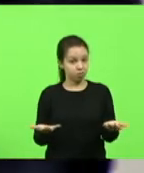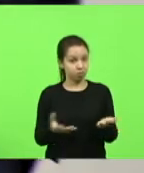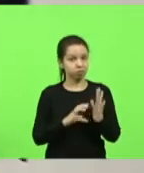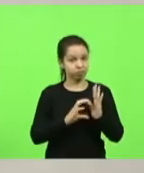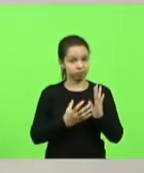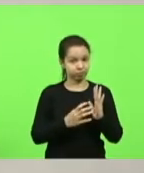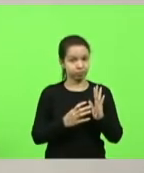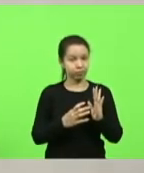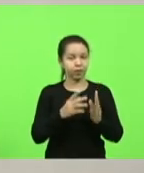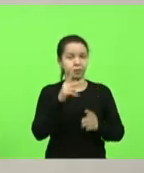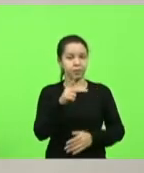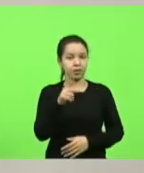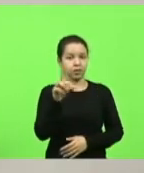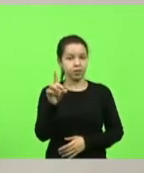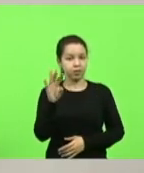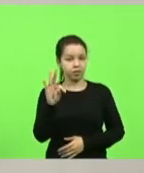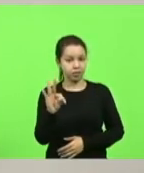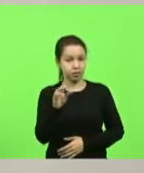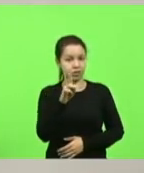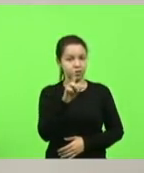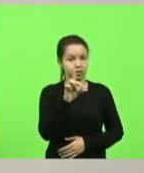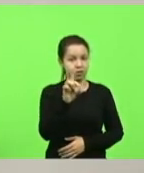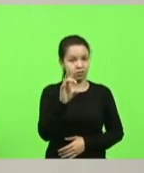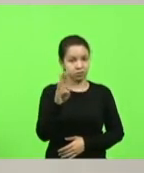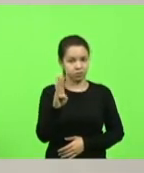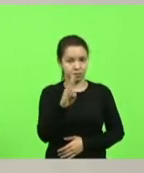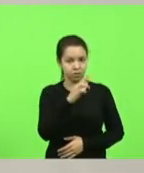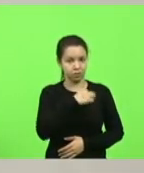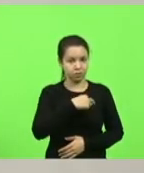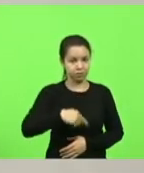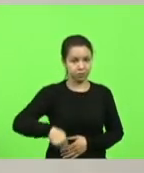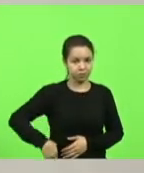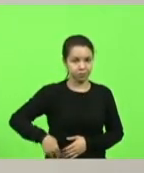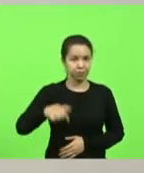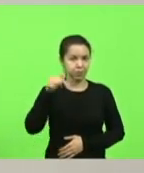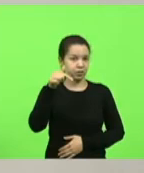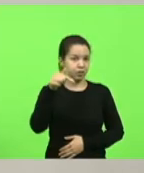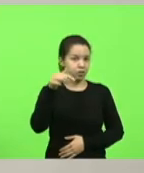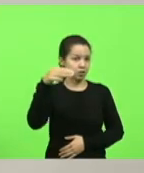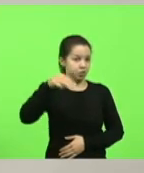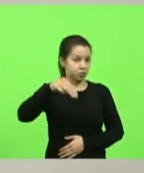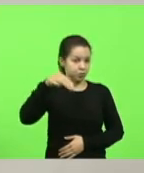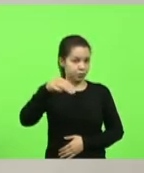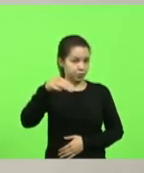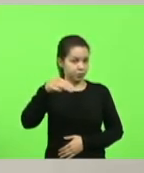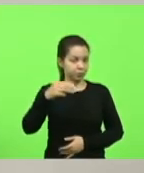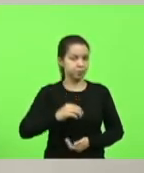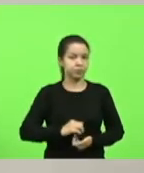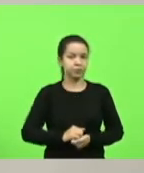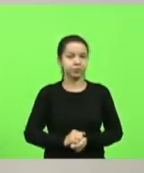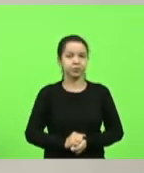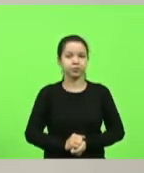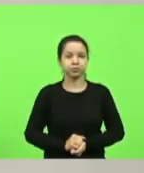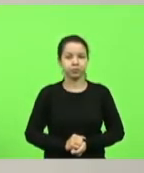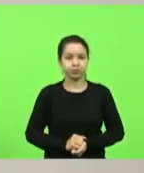PSDB republicanos por sete minutos alguém fará uso da palavra